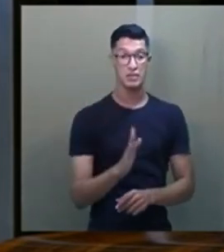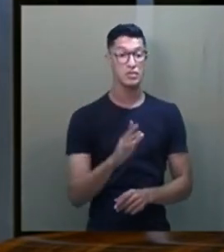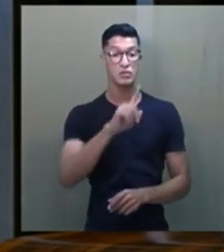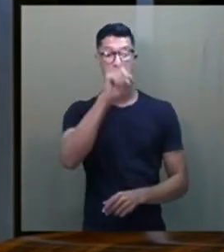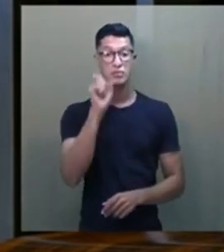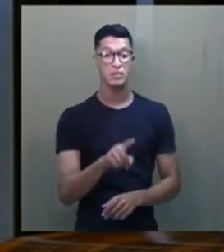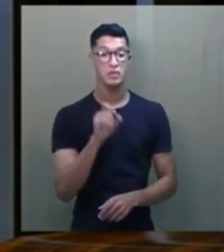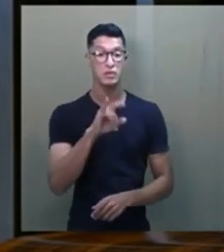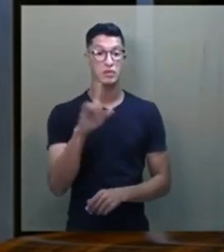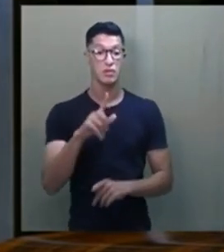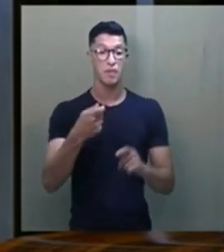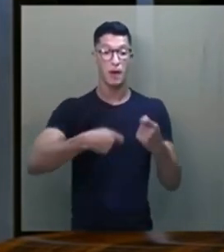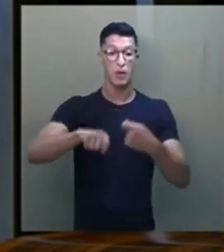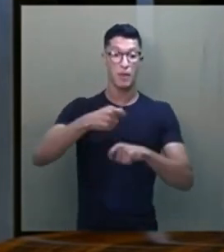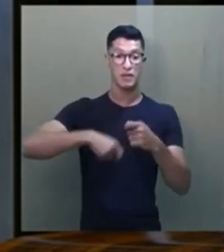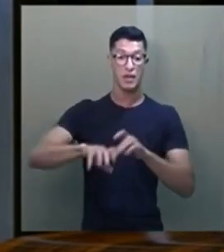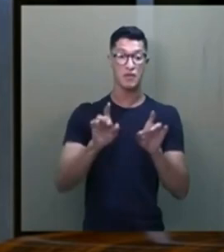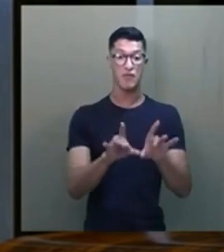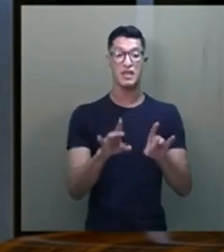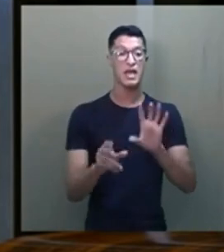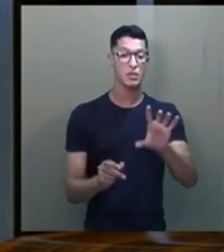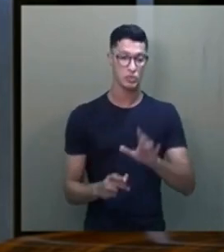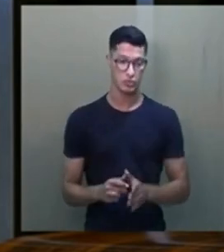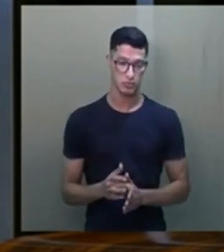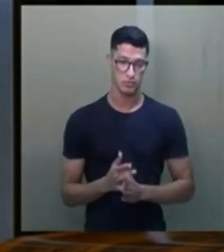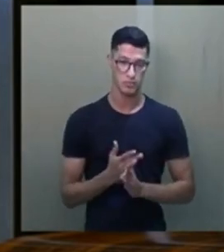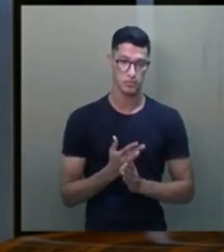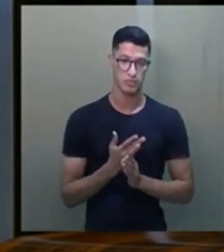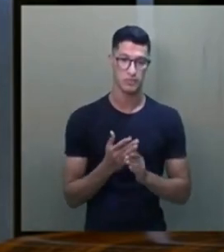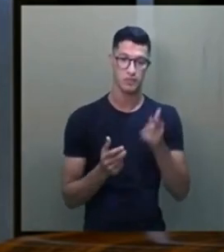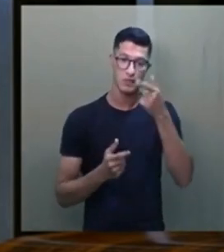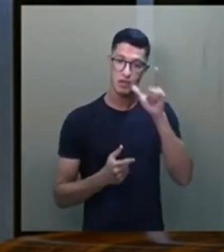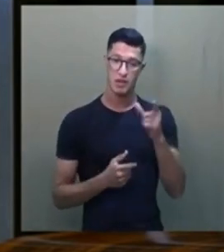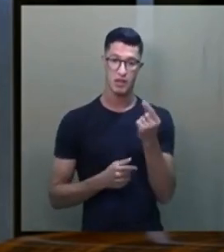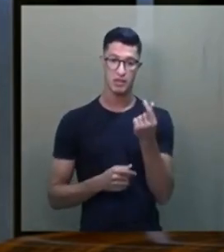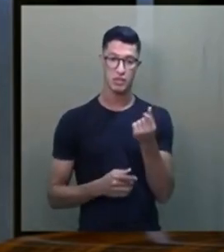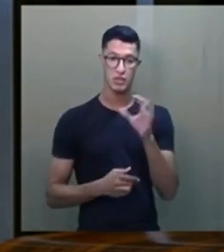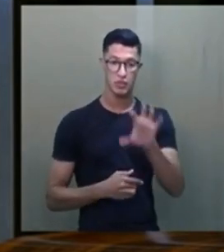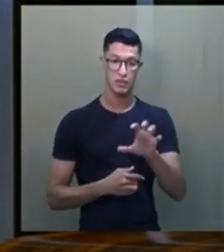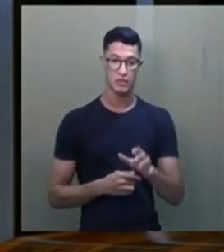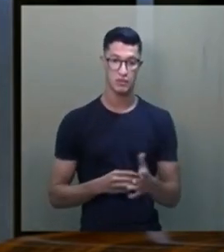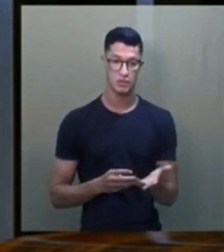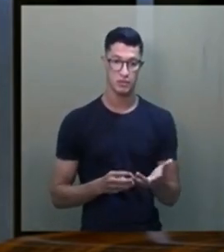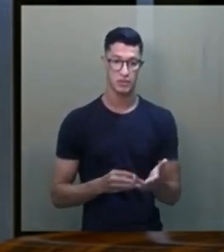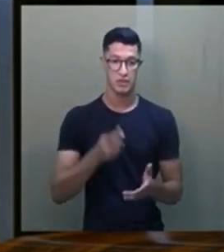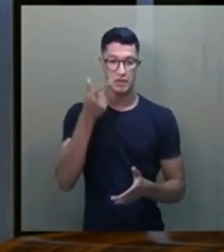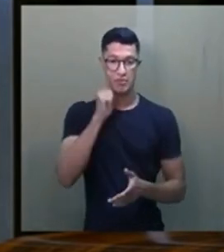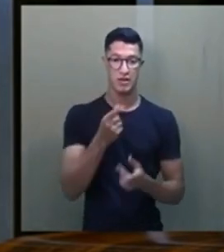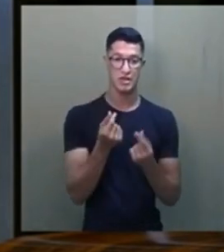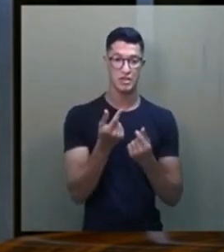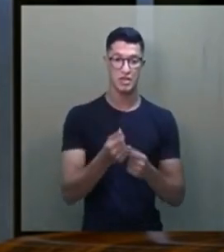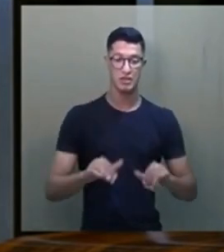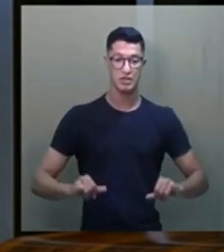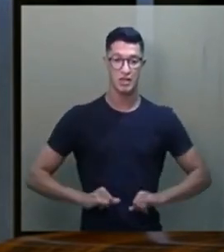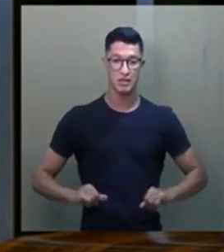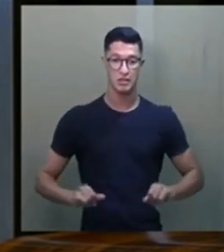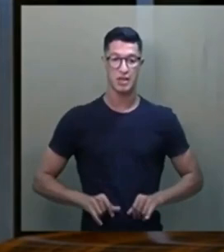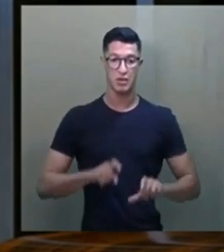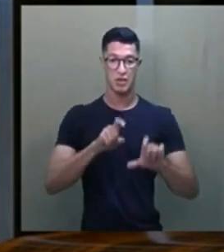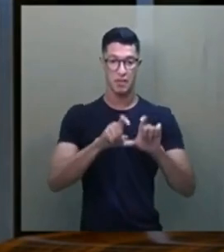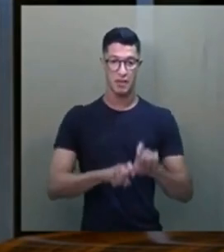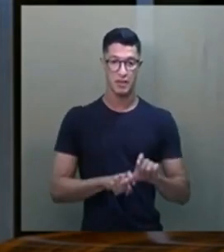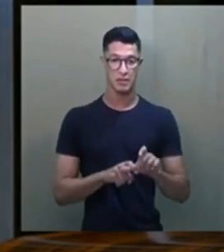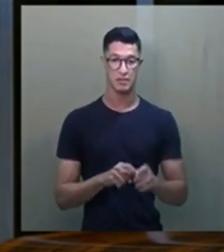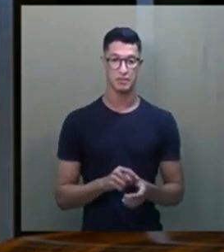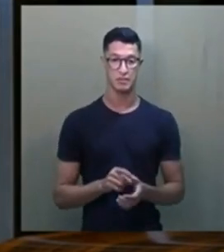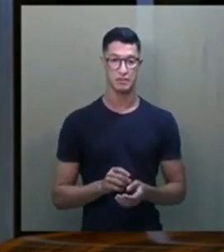Se não for para comercializar e vender isso. E ganhar dinheiro com isso. Ganhar dinheiro na dor do dependente químico.